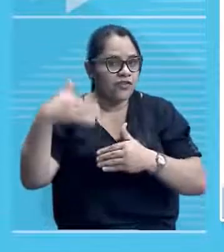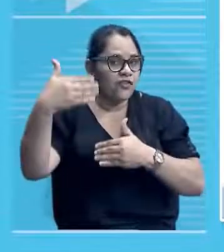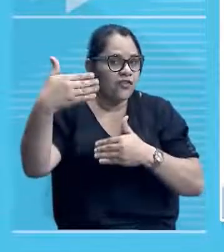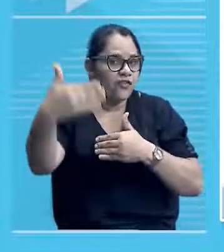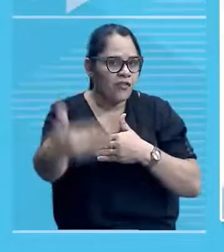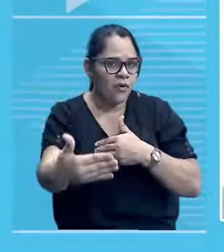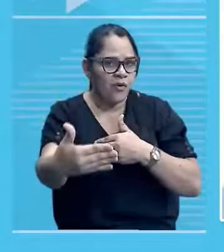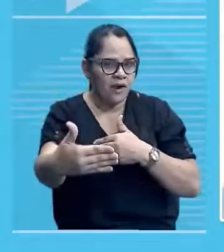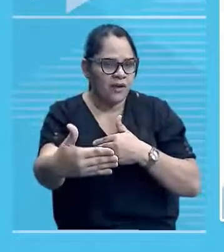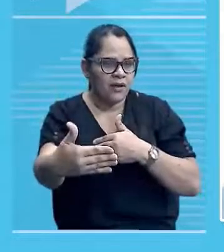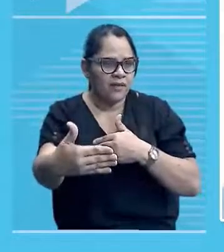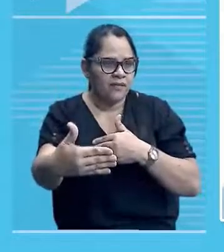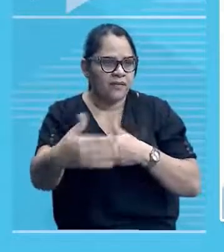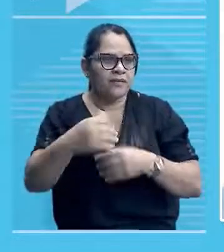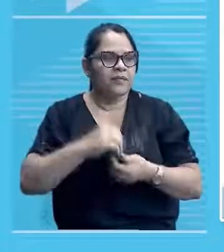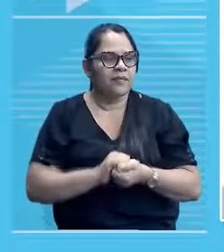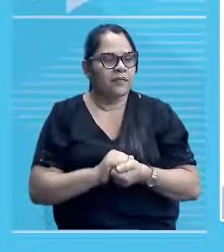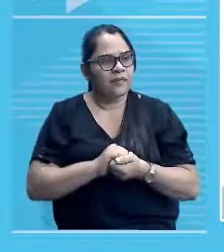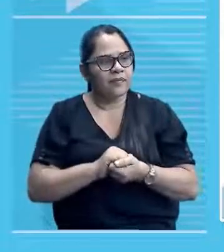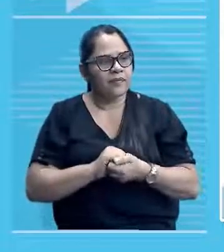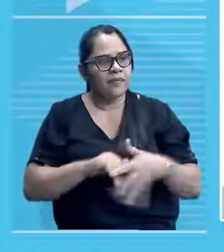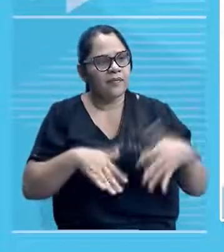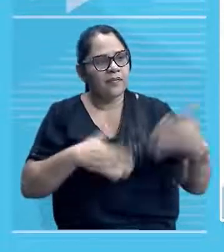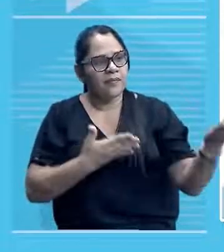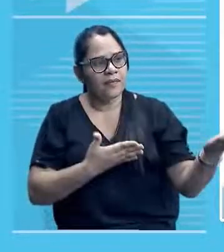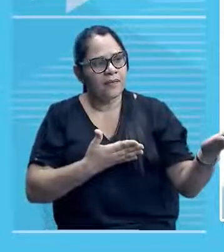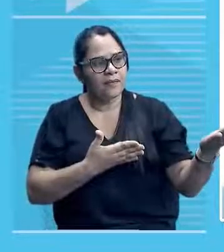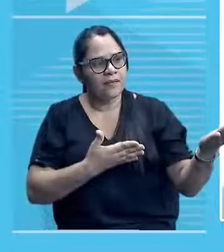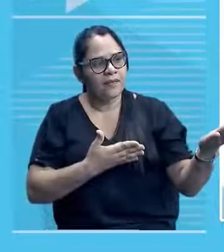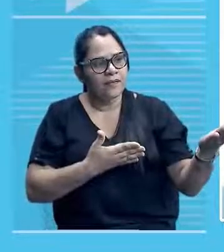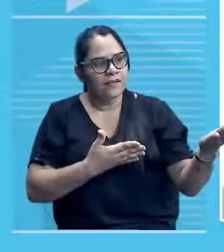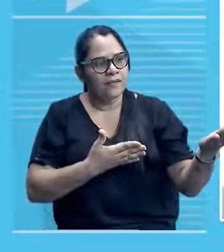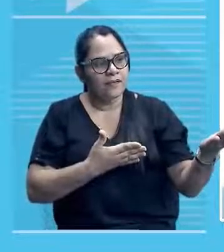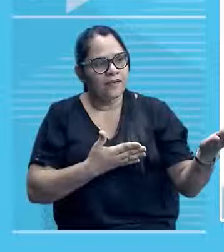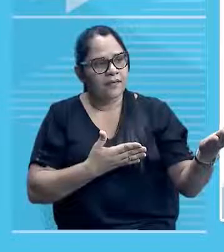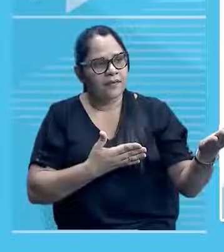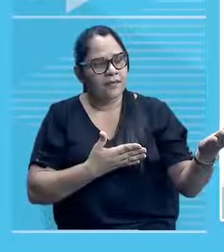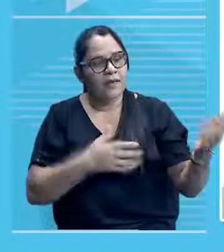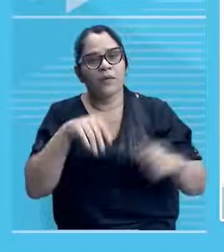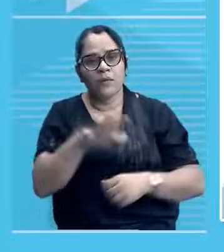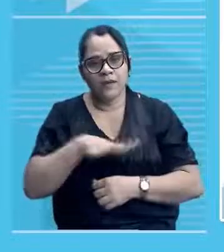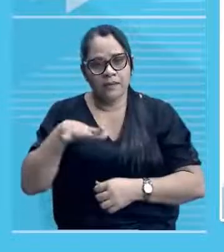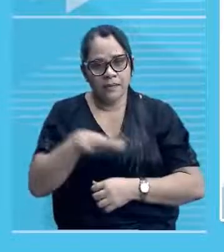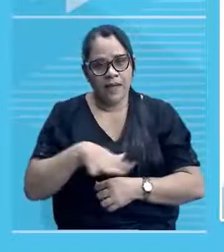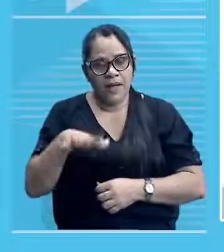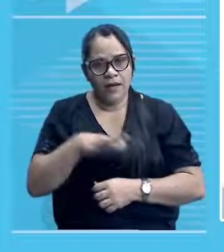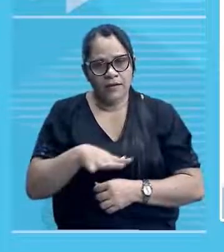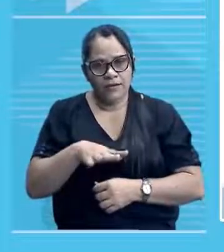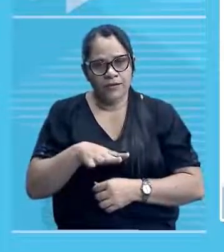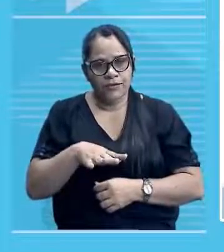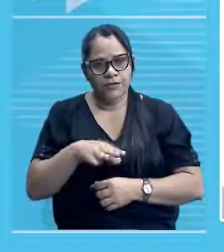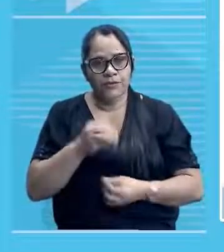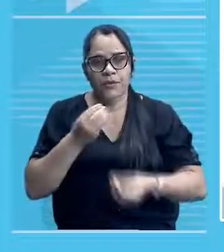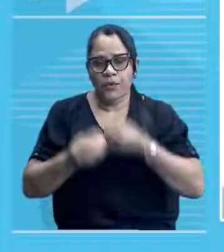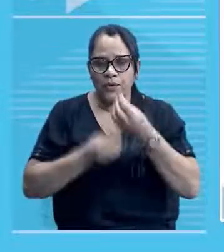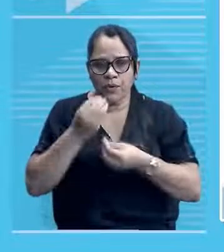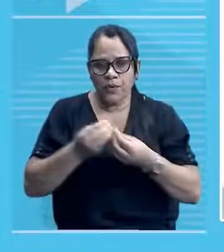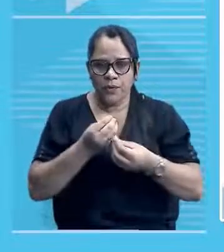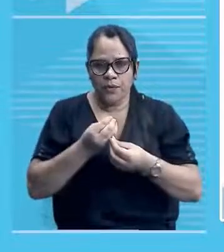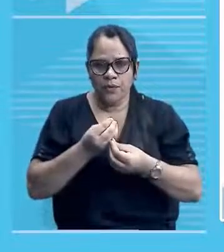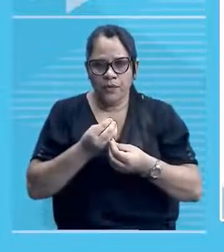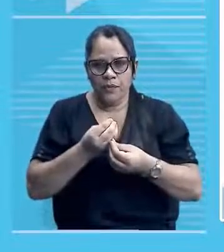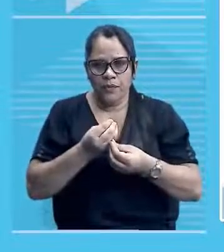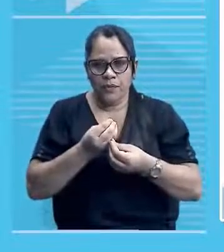visualizando aí a parte interna, né? Ou seja, internamente, o espaço calcula-se que comporte em torno de